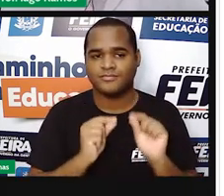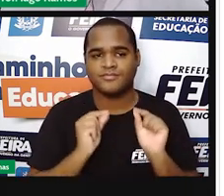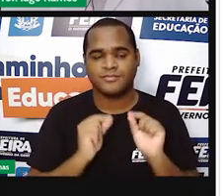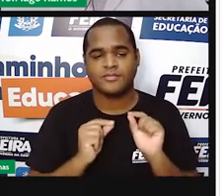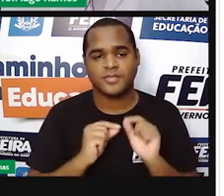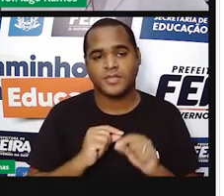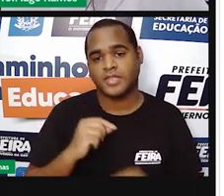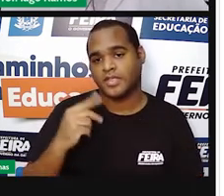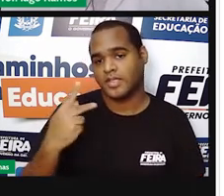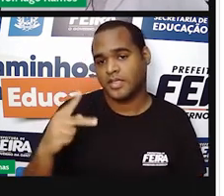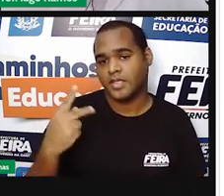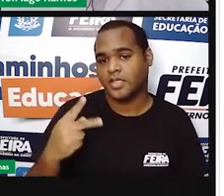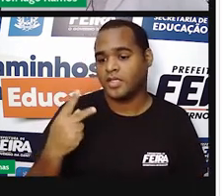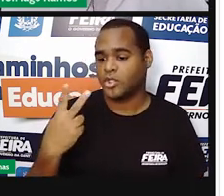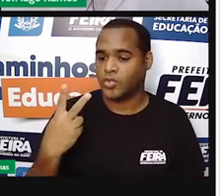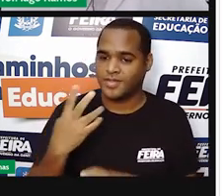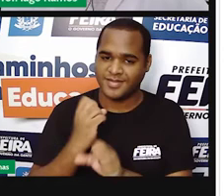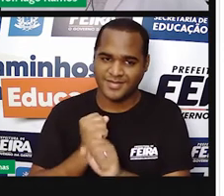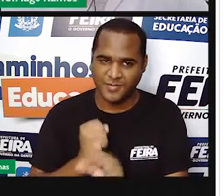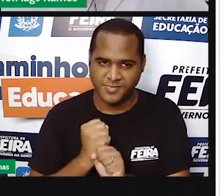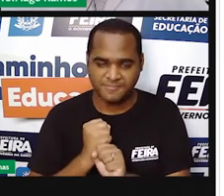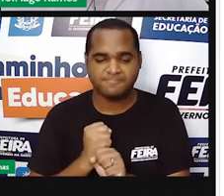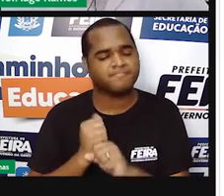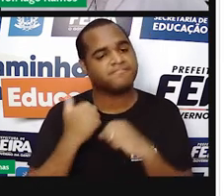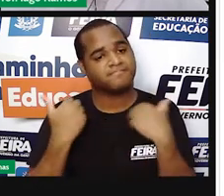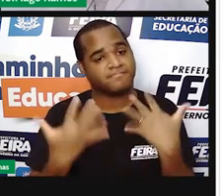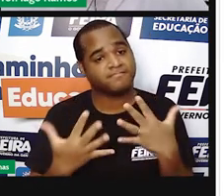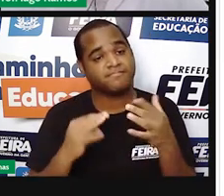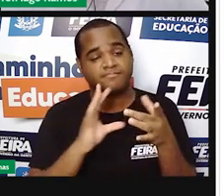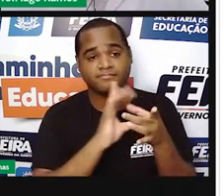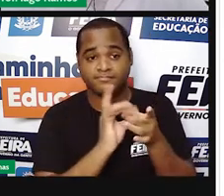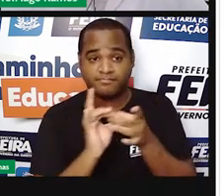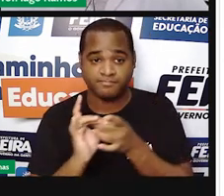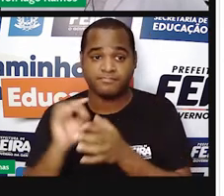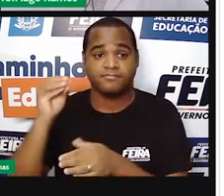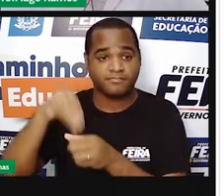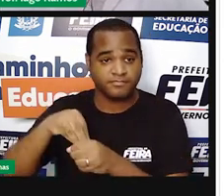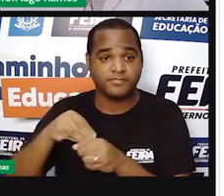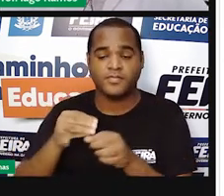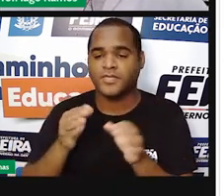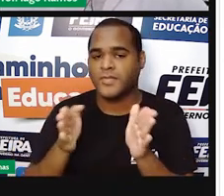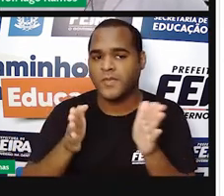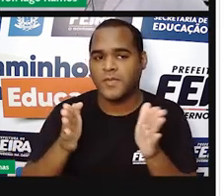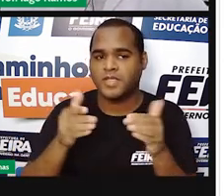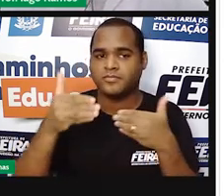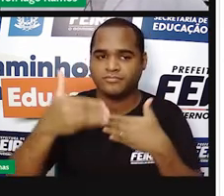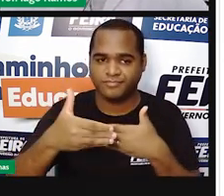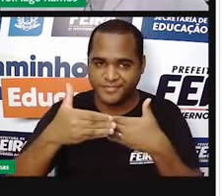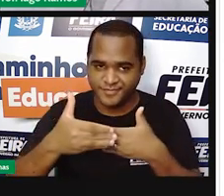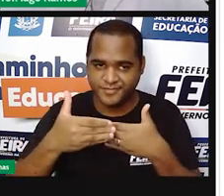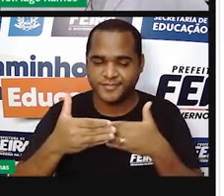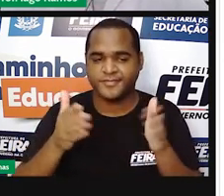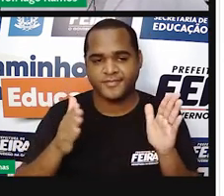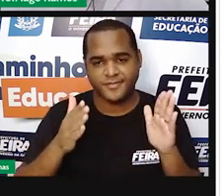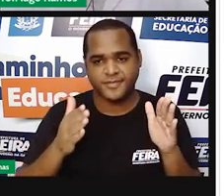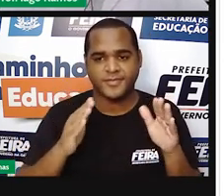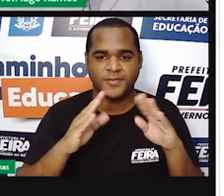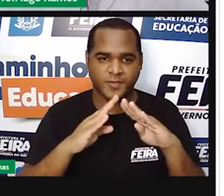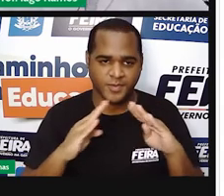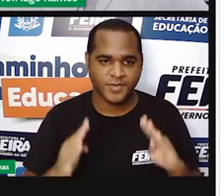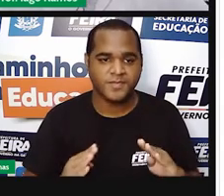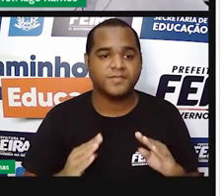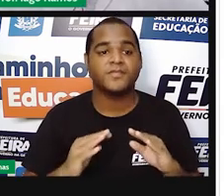quociente de dois inteiros dado pela relação entre o perímetro e o diâmetro de uma circunferência. É o